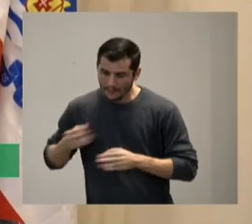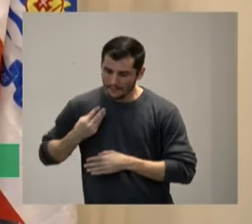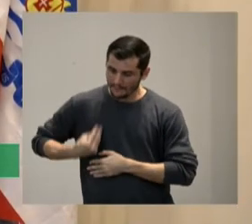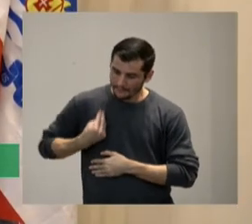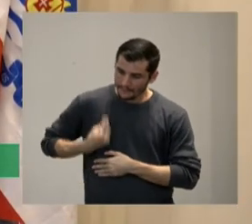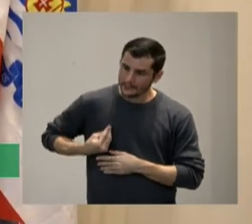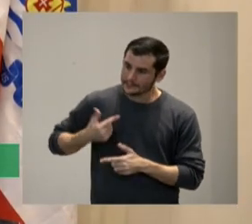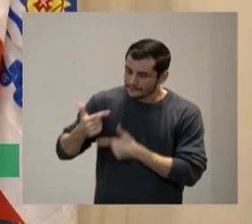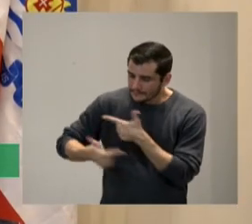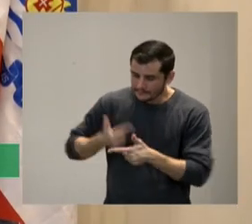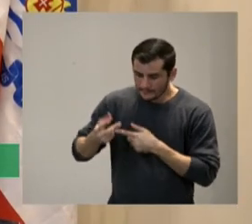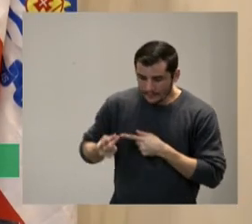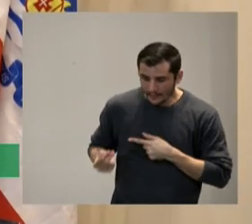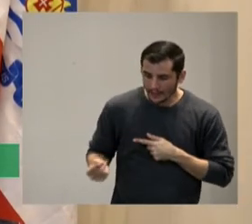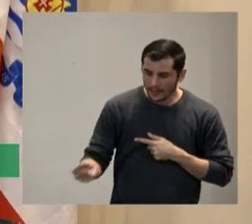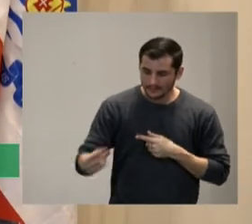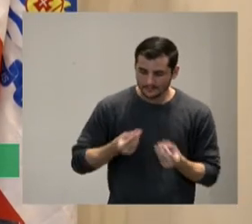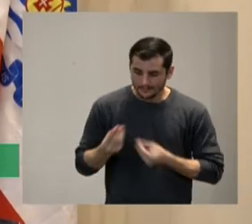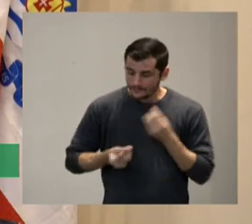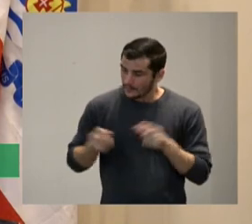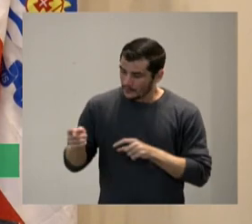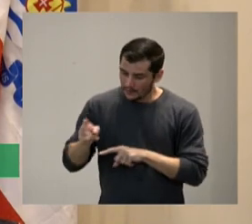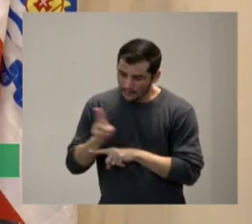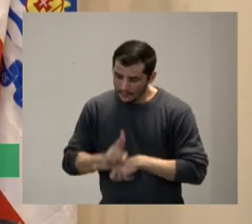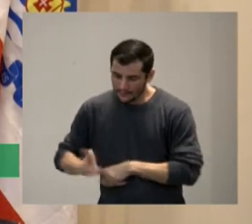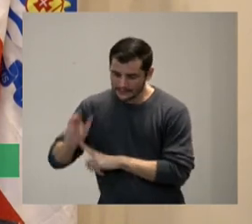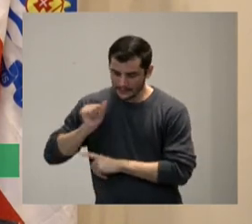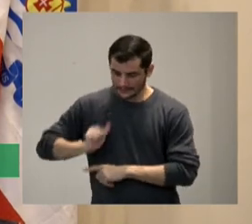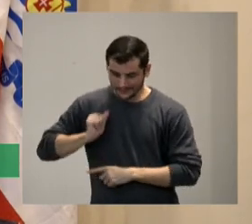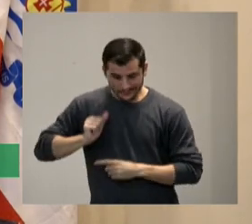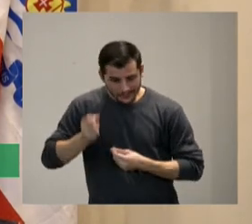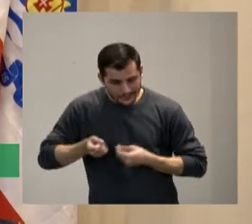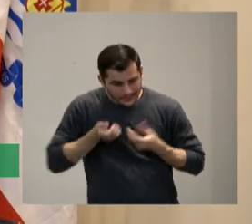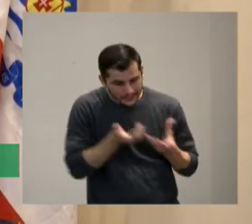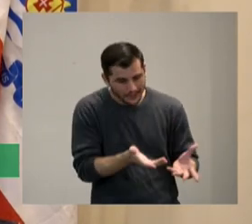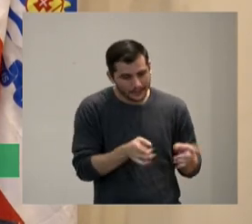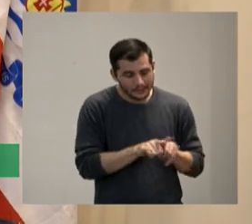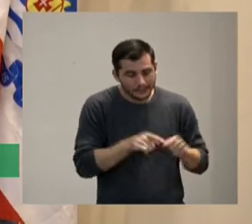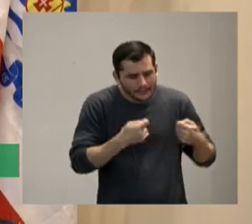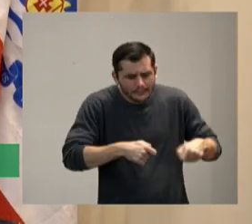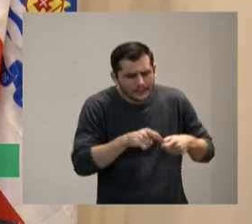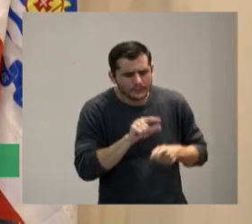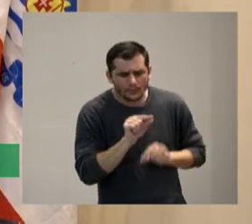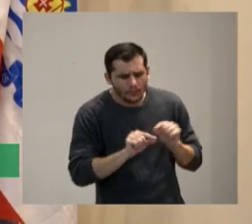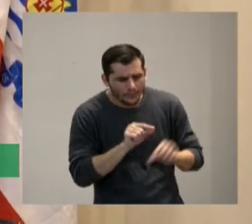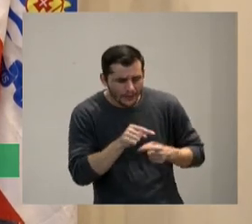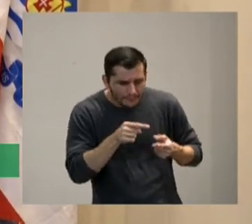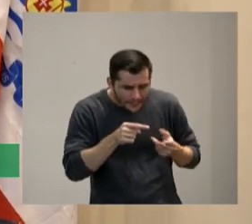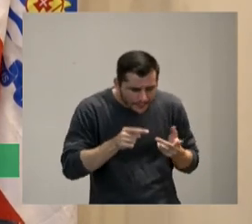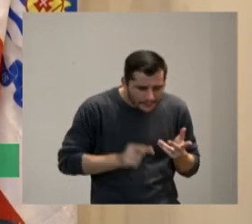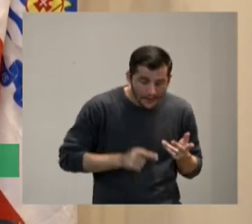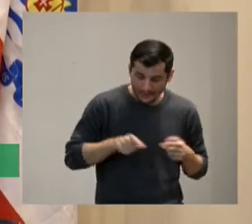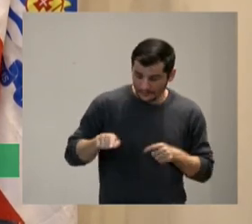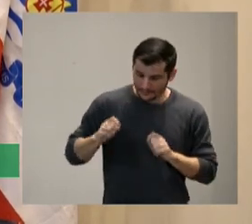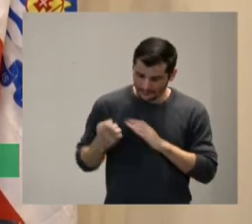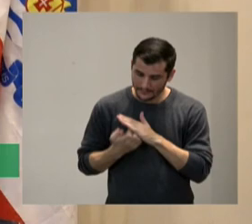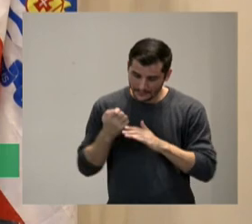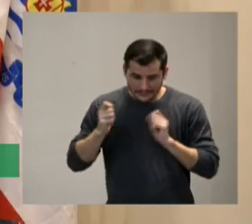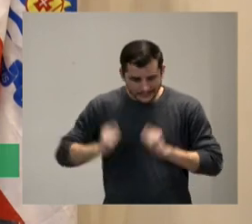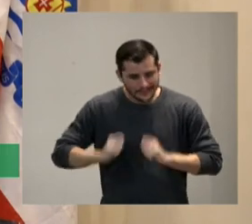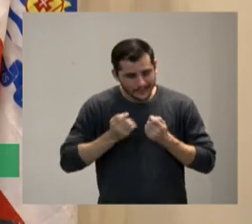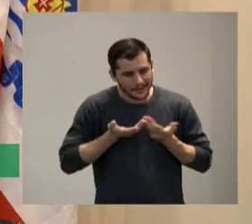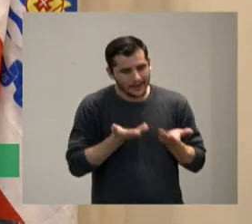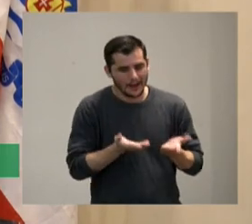bolsa em universidade fazer um acompanhamento o que ele precisa a empresa pode fazer isso ela consegue ajudar dessa forma